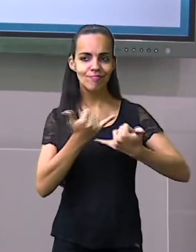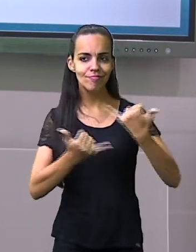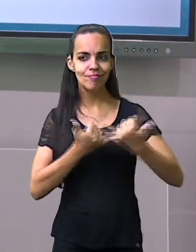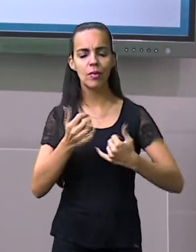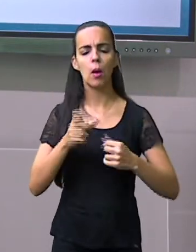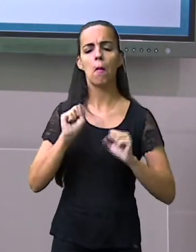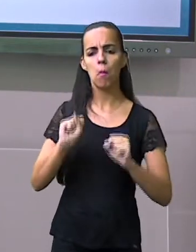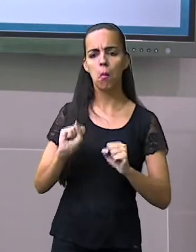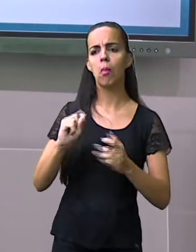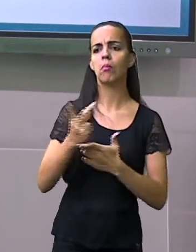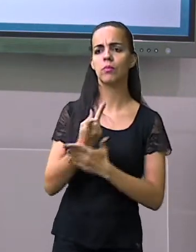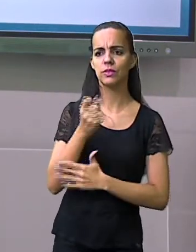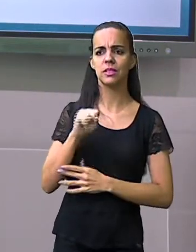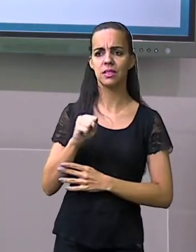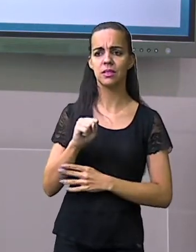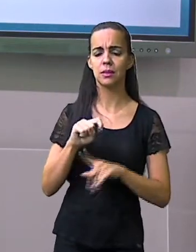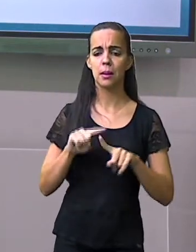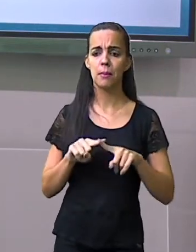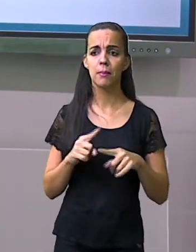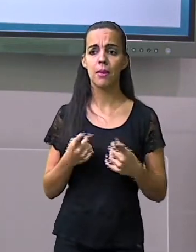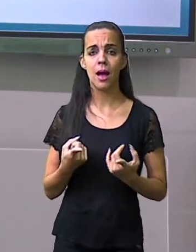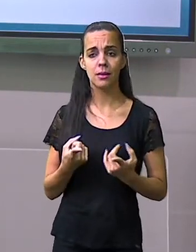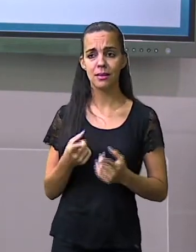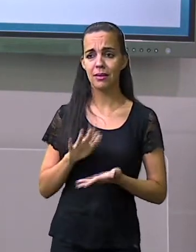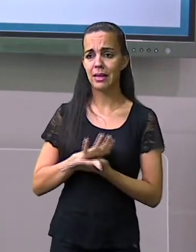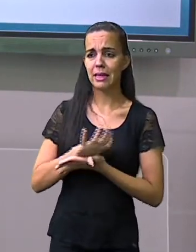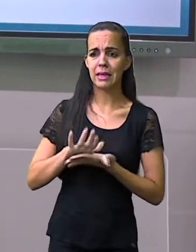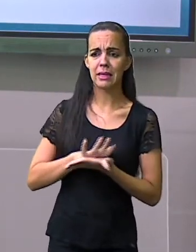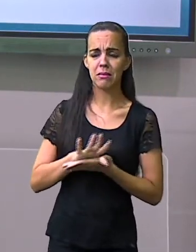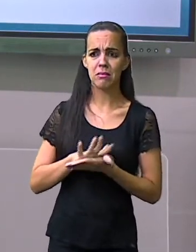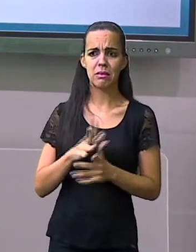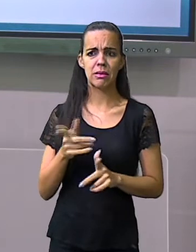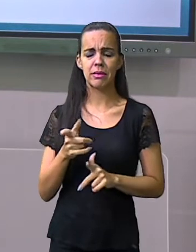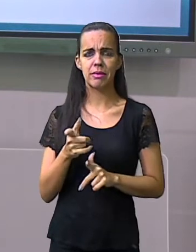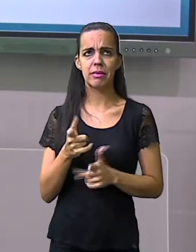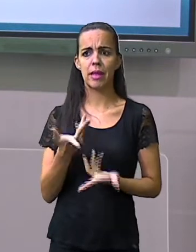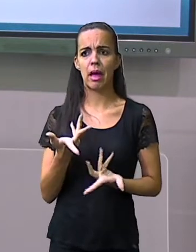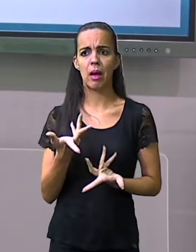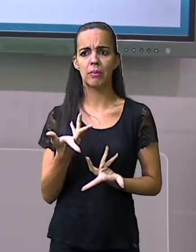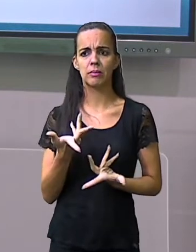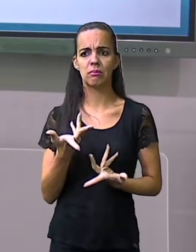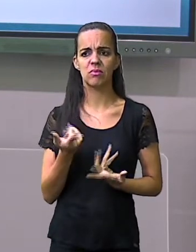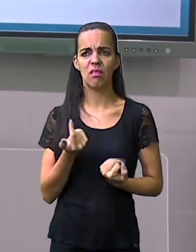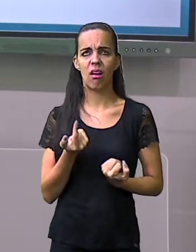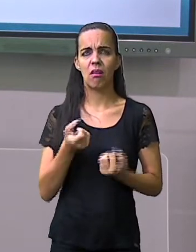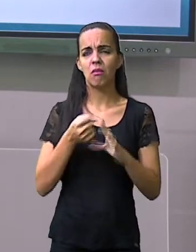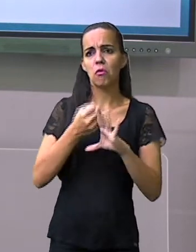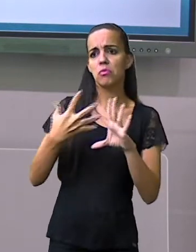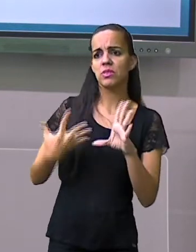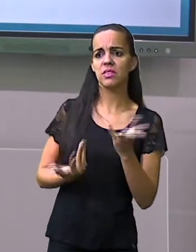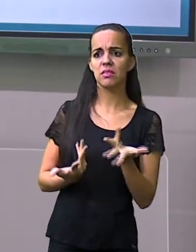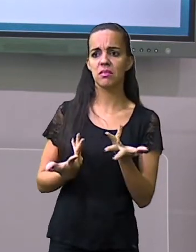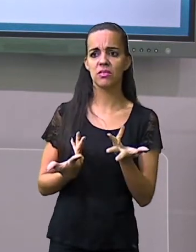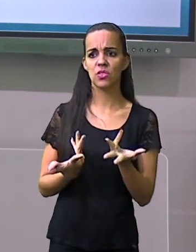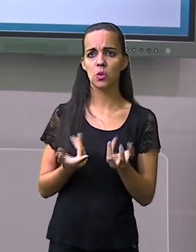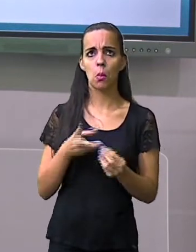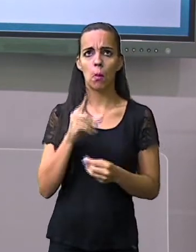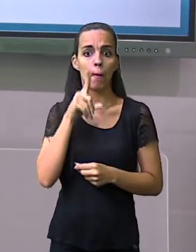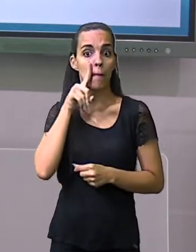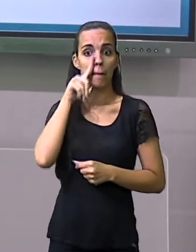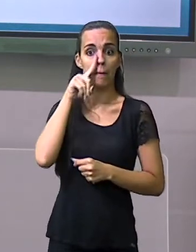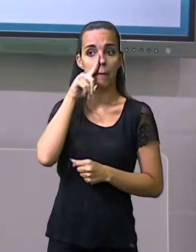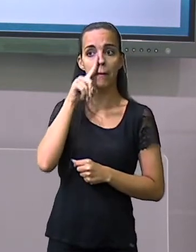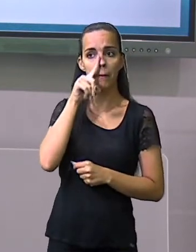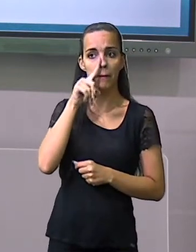sim ter um possível acidente, mas não é intencionalmente. Então, nós vamos classificar aqui a bola como se fosse um